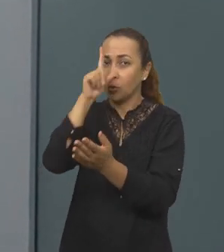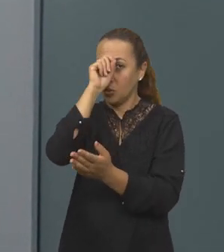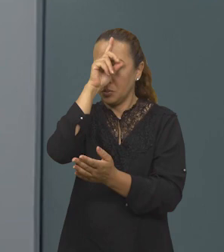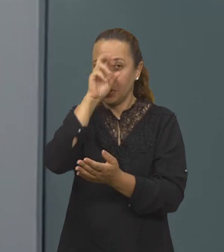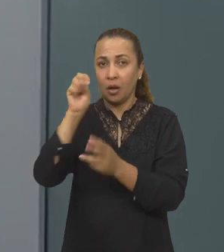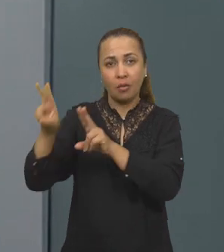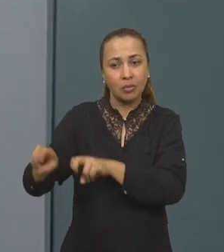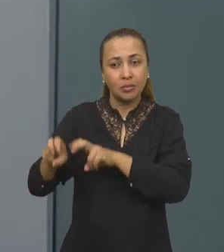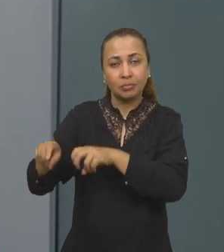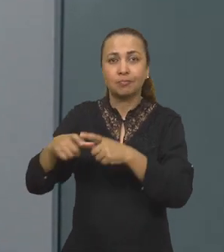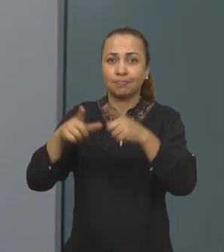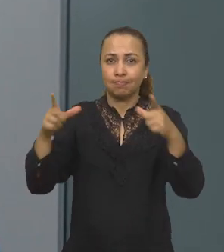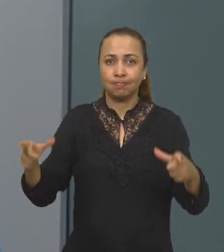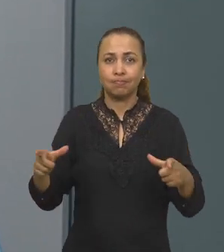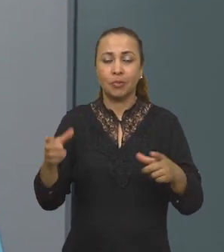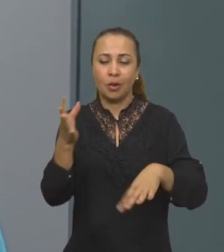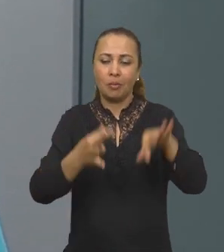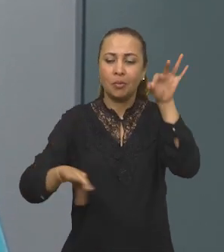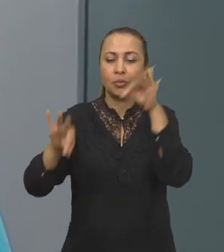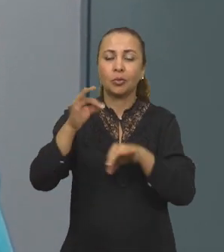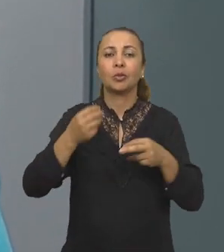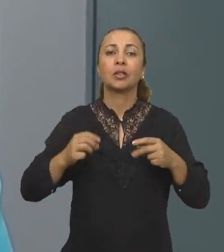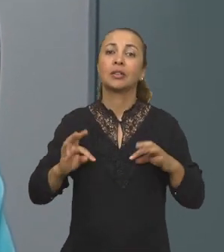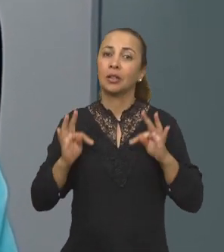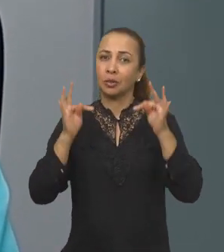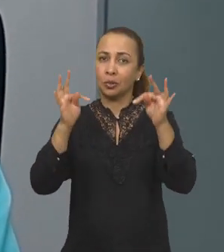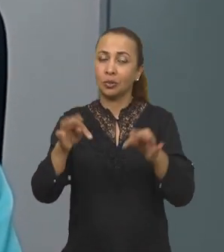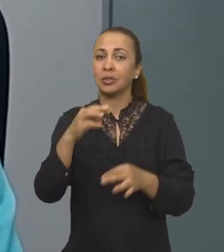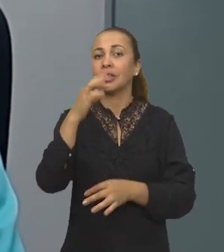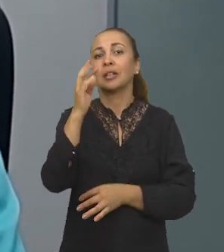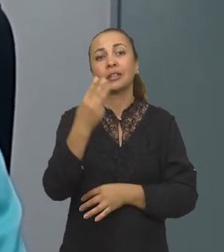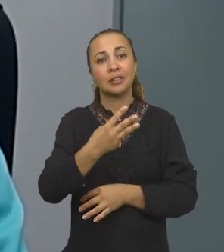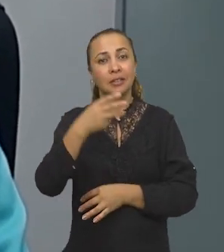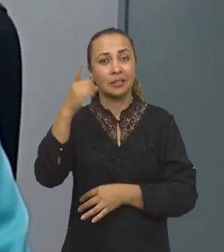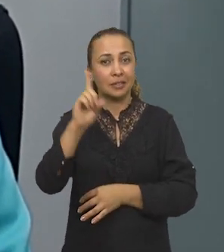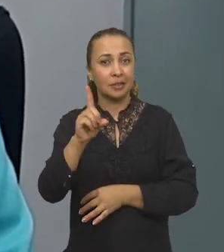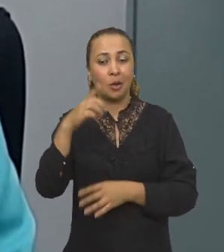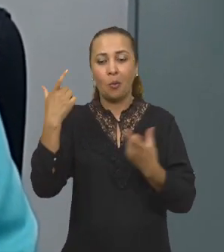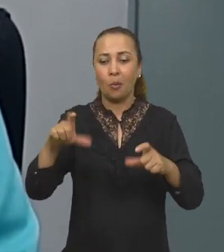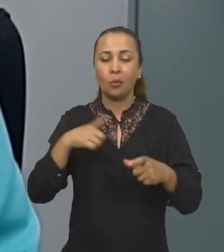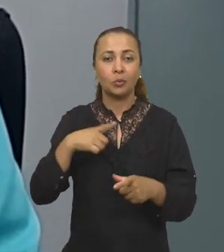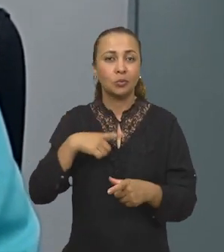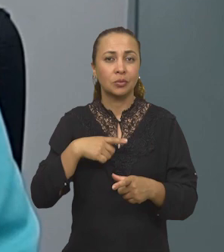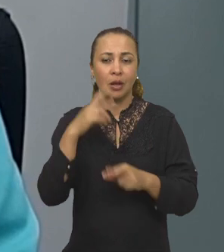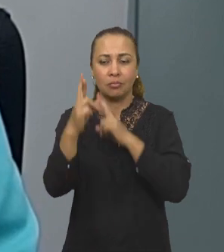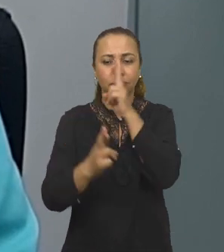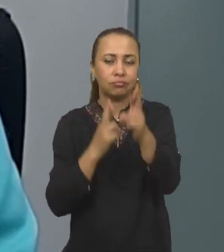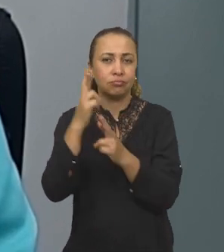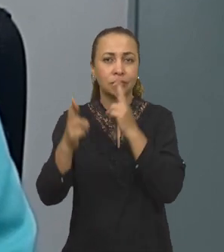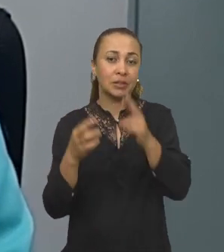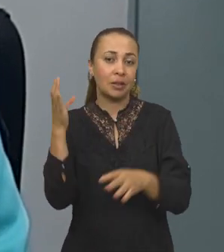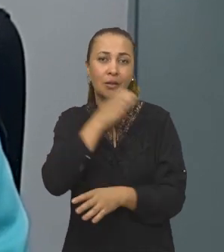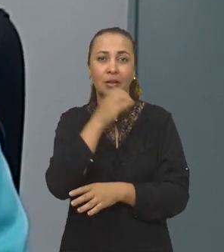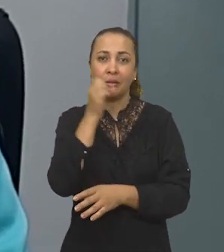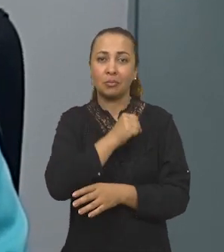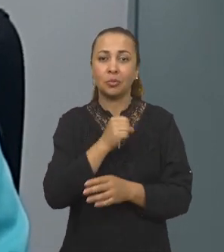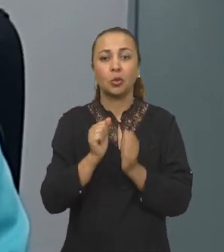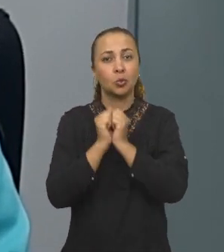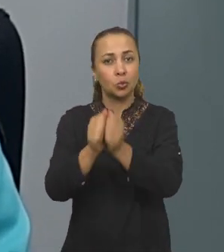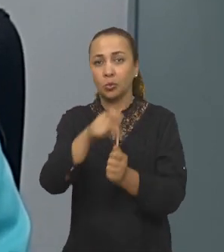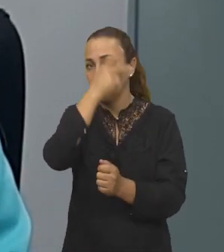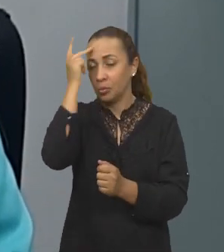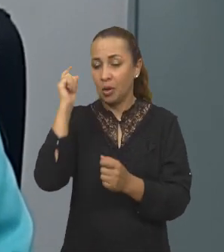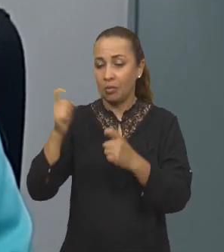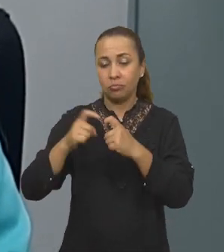Grande do Laboratório de Tecnologias 3D, onde a gente tem essa relação rápida